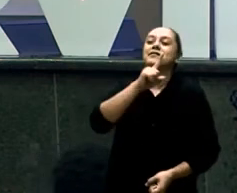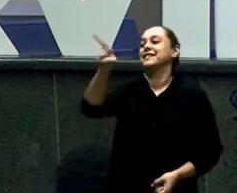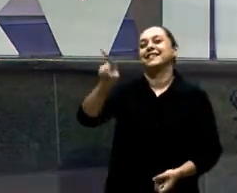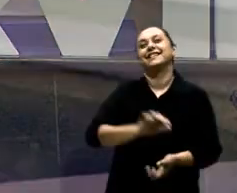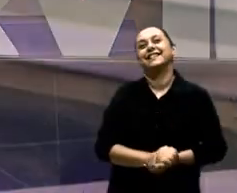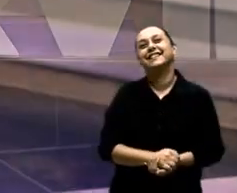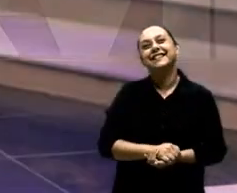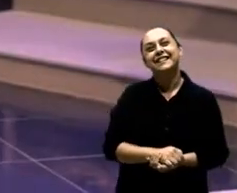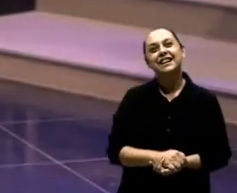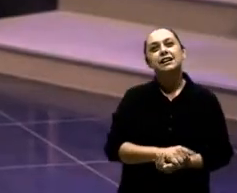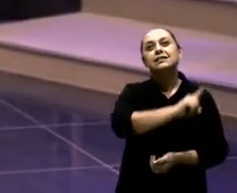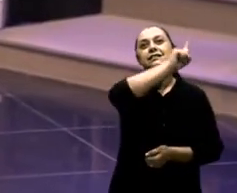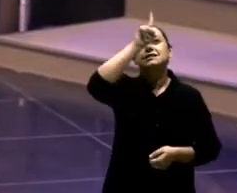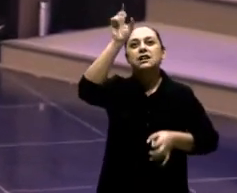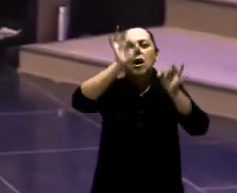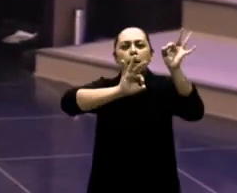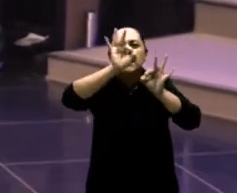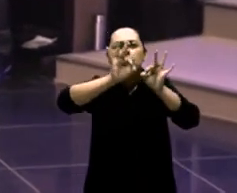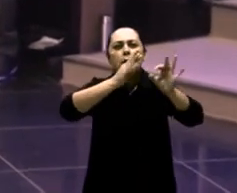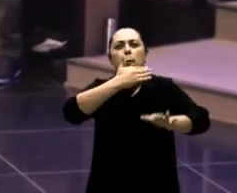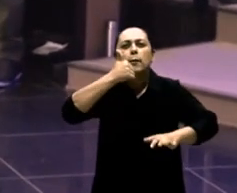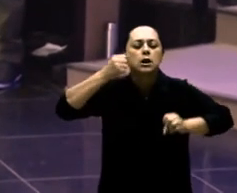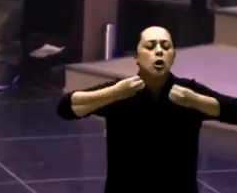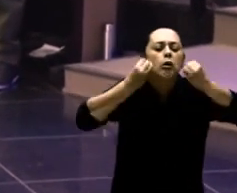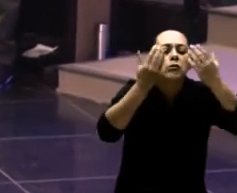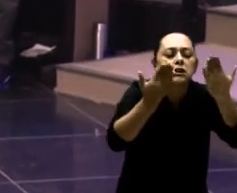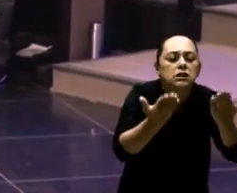Deus Vai preparar O melhor Para vocês